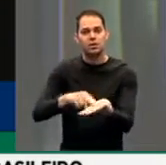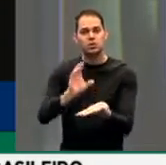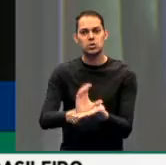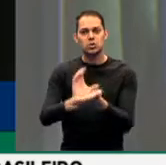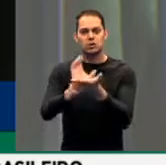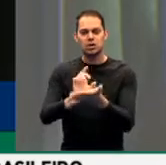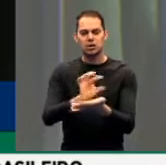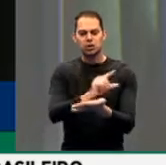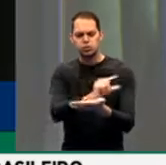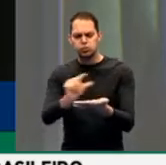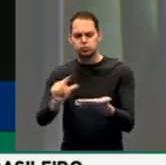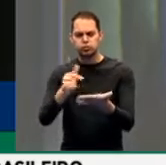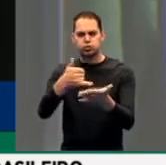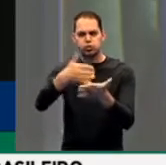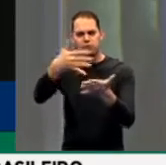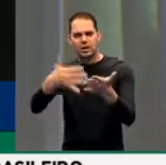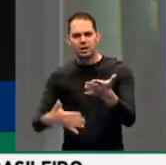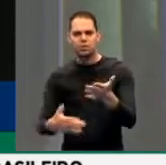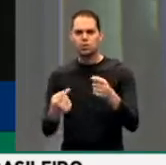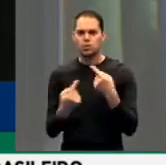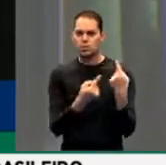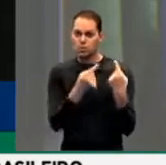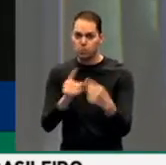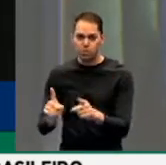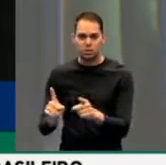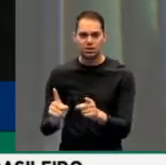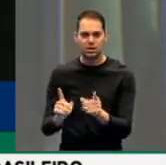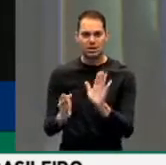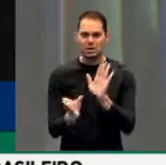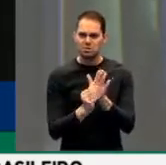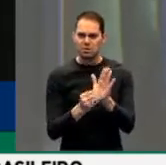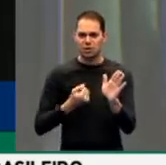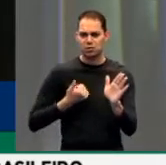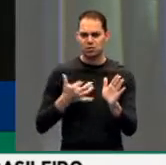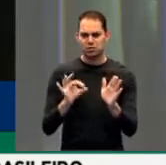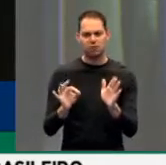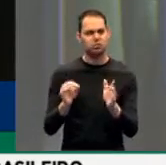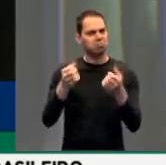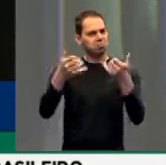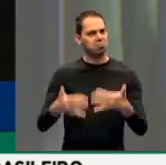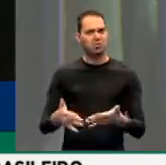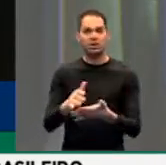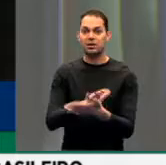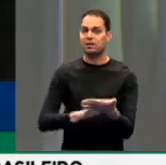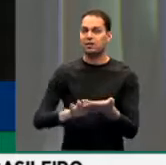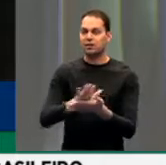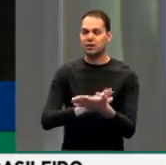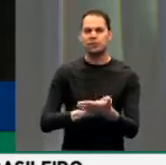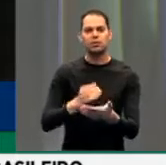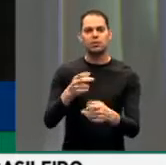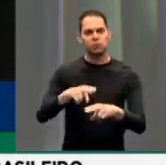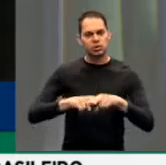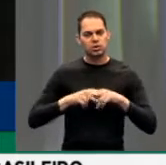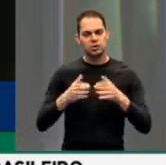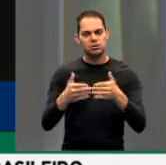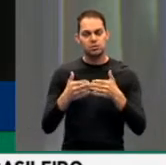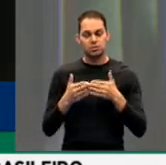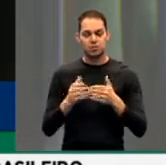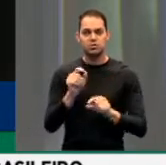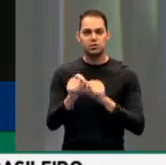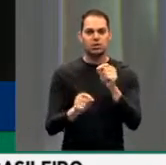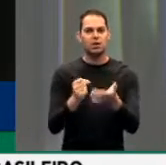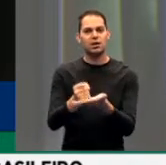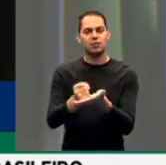uma linha contra essa emenda 10. isso que eu peço apoio, primeiro do relator,